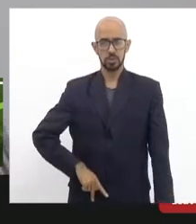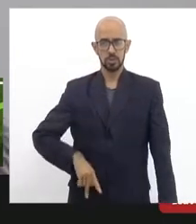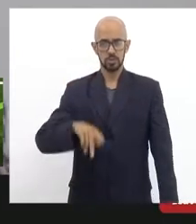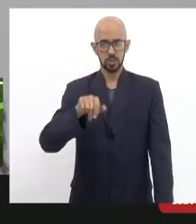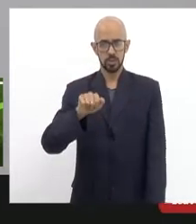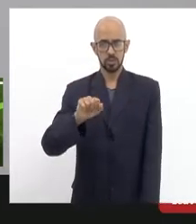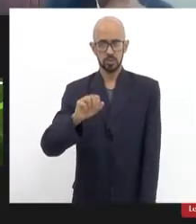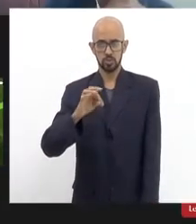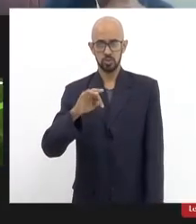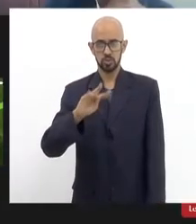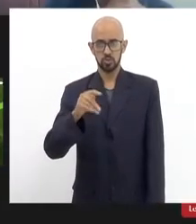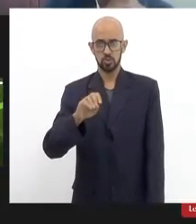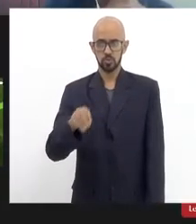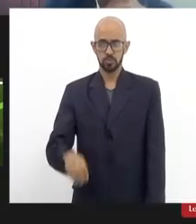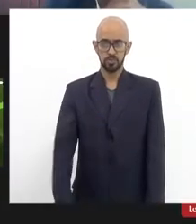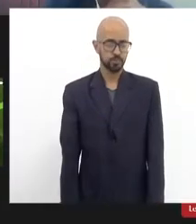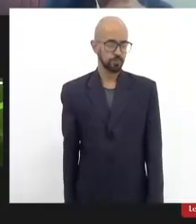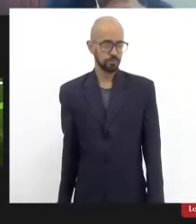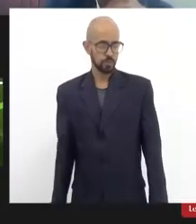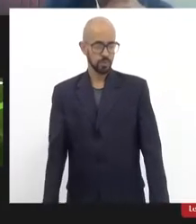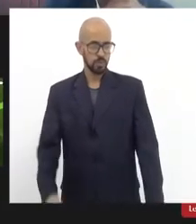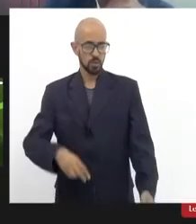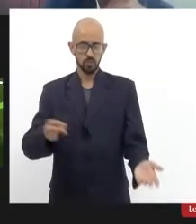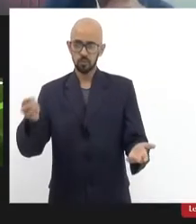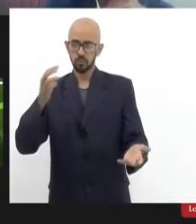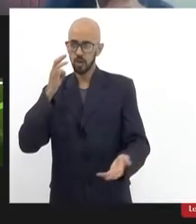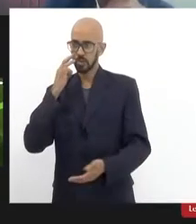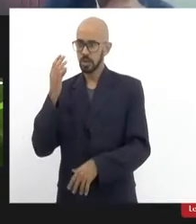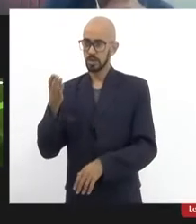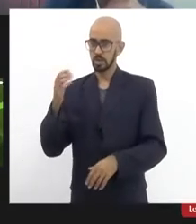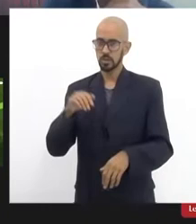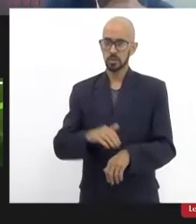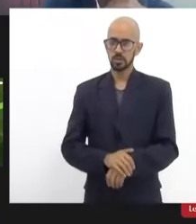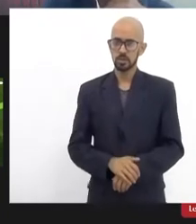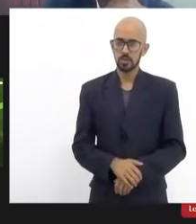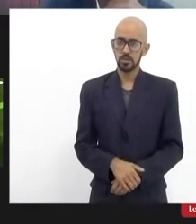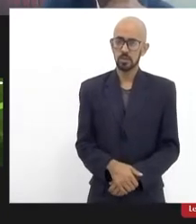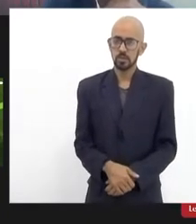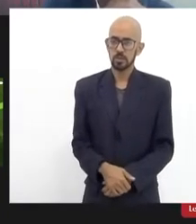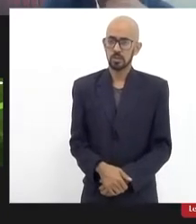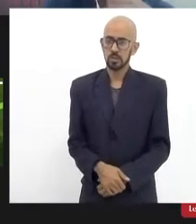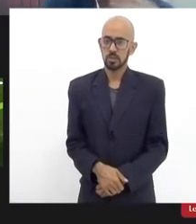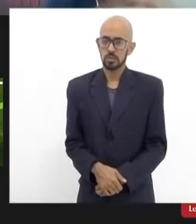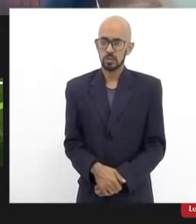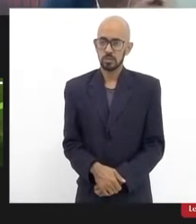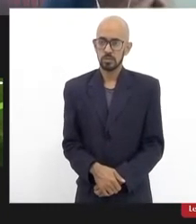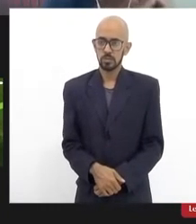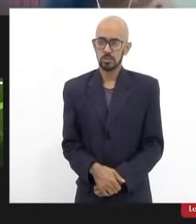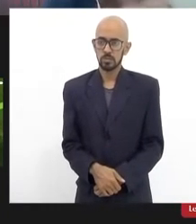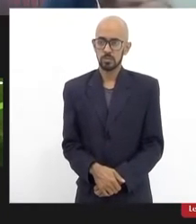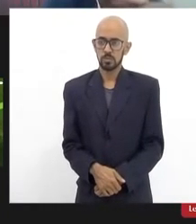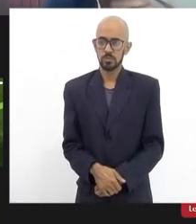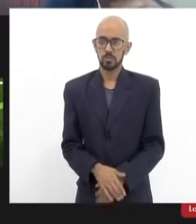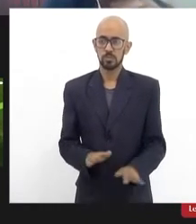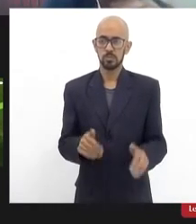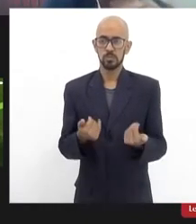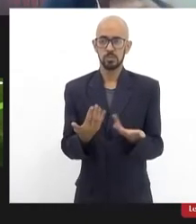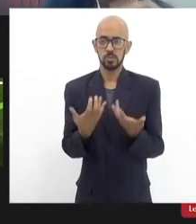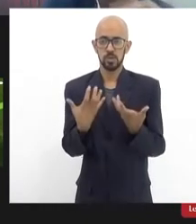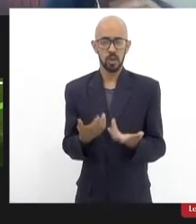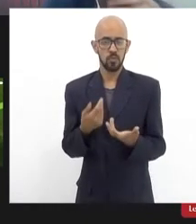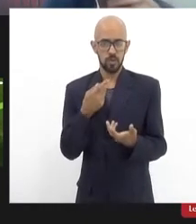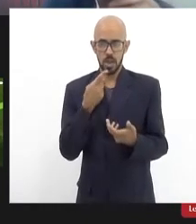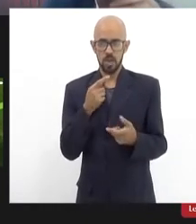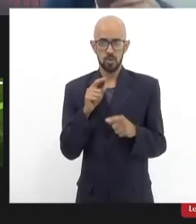aqui já me aluguei demais o Valdeque o Valdeque posso ir agora? claro deixa eu só dizer uma coisa eu